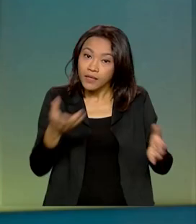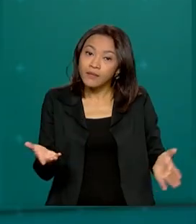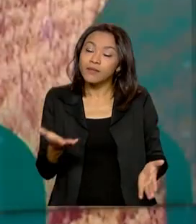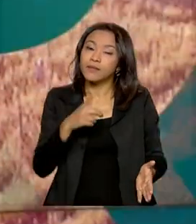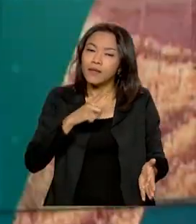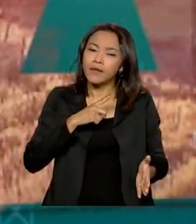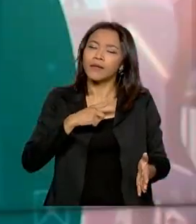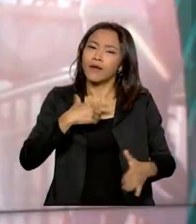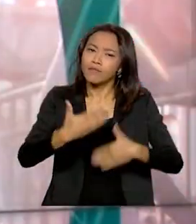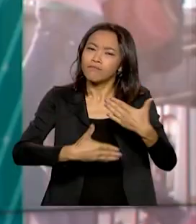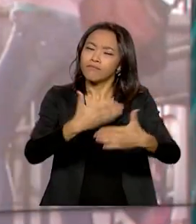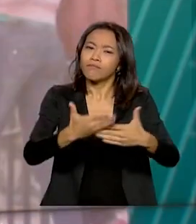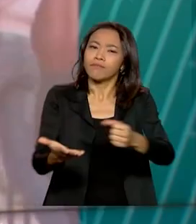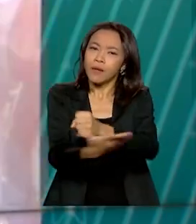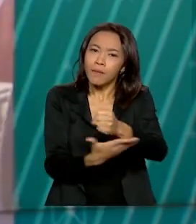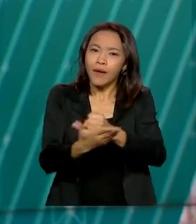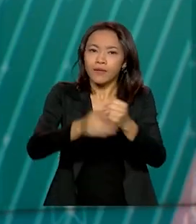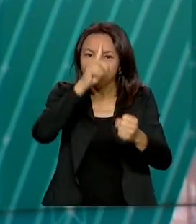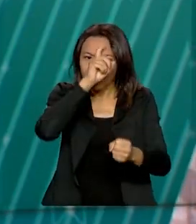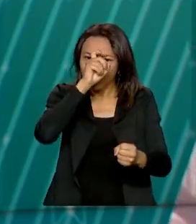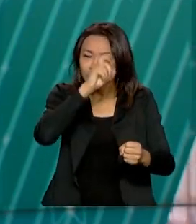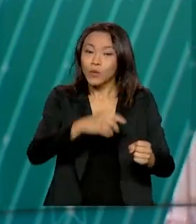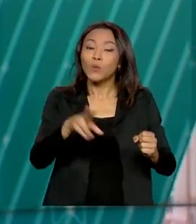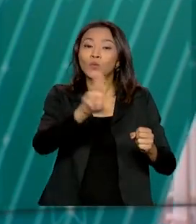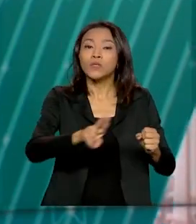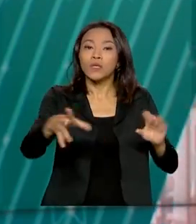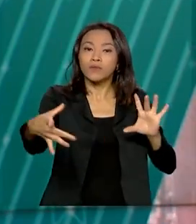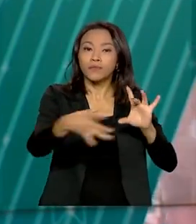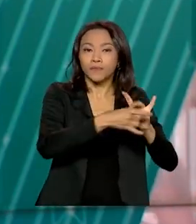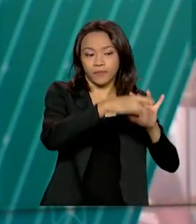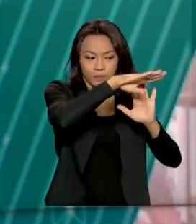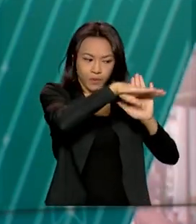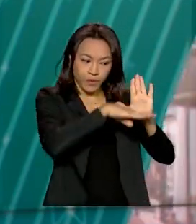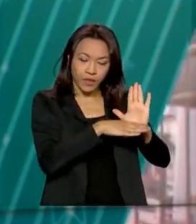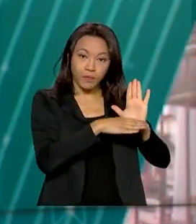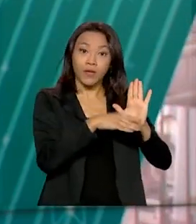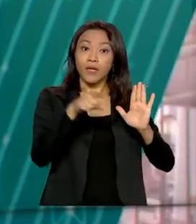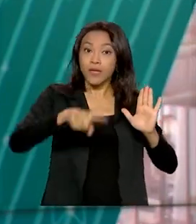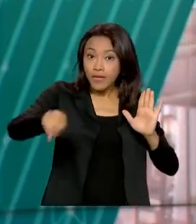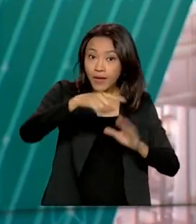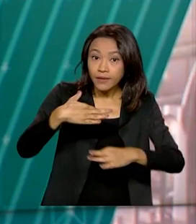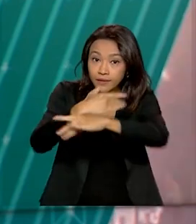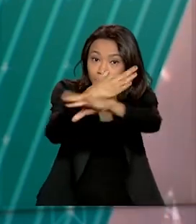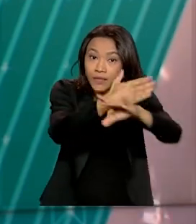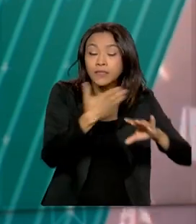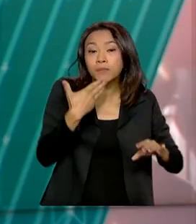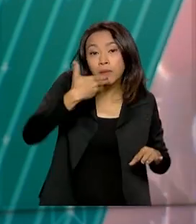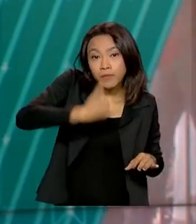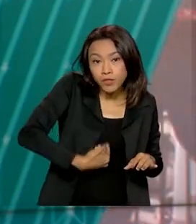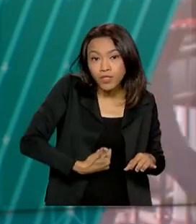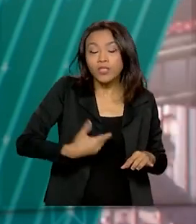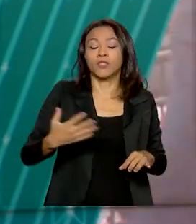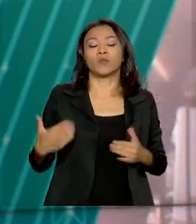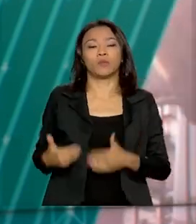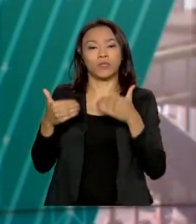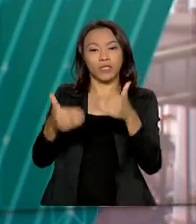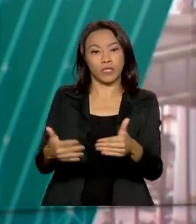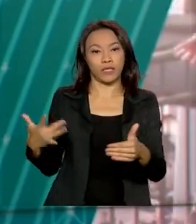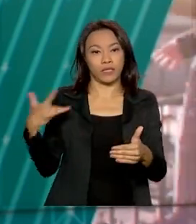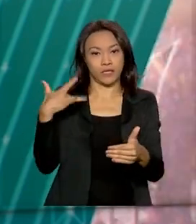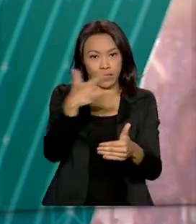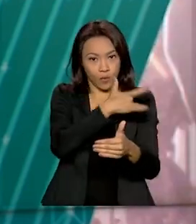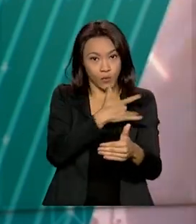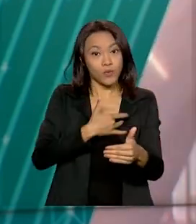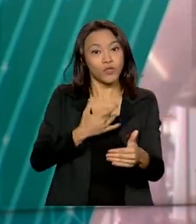programa Previne Brasil. E para ajudar as cidades a fazerem o pedido do financiamento, o Ministério da Saúde realiza